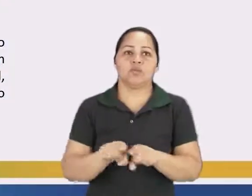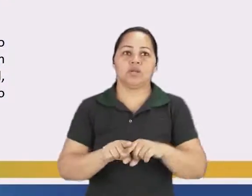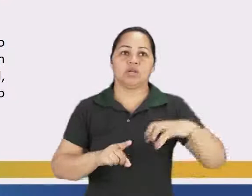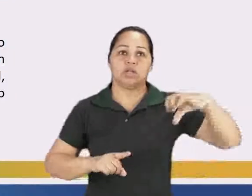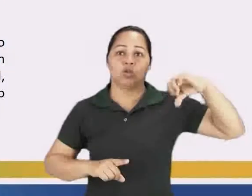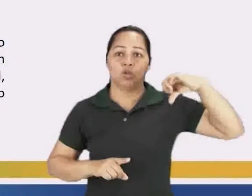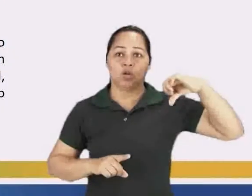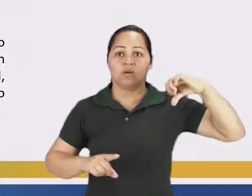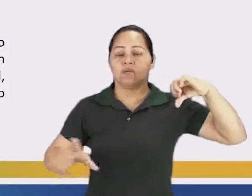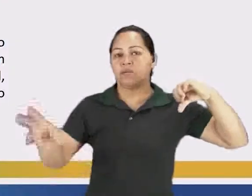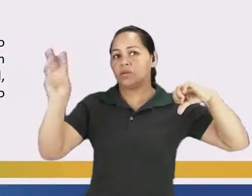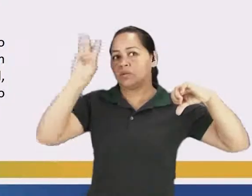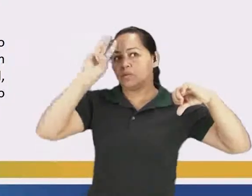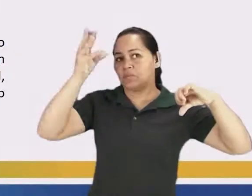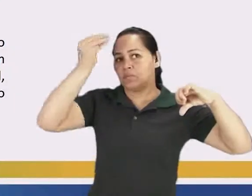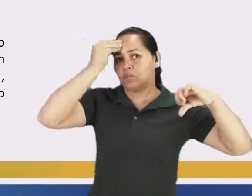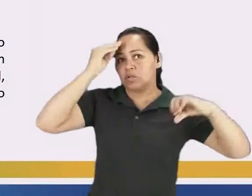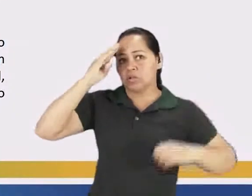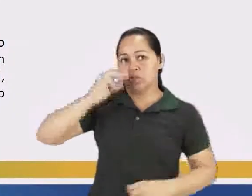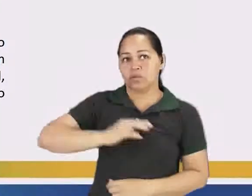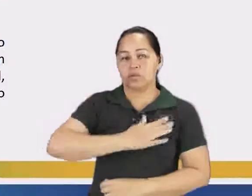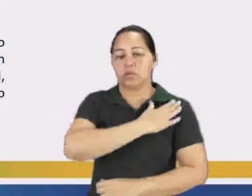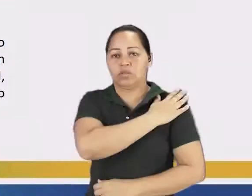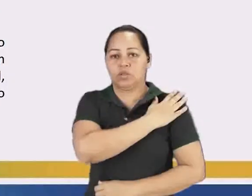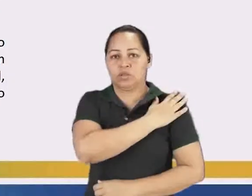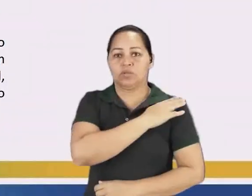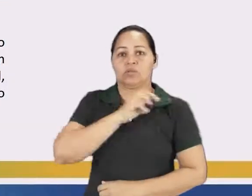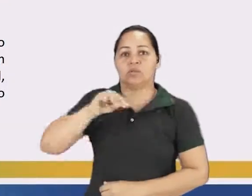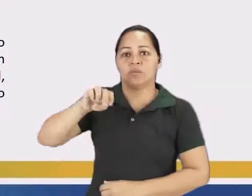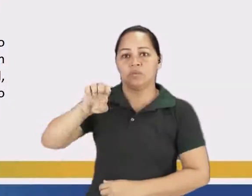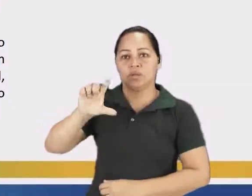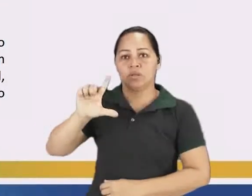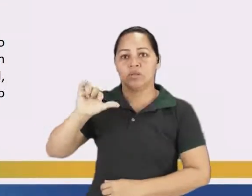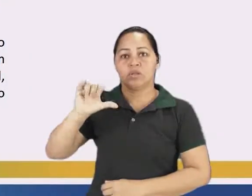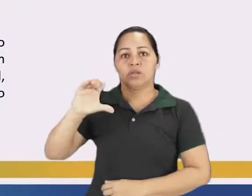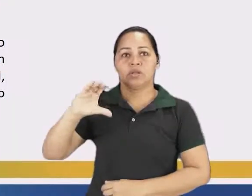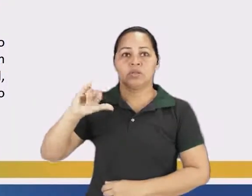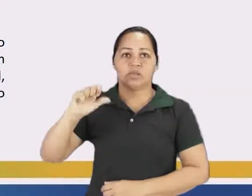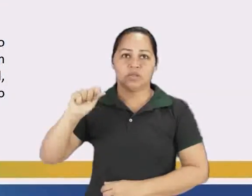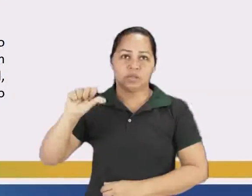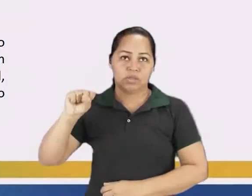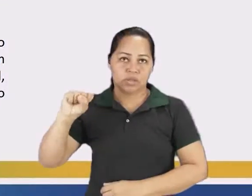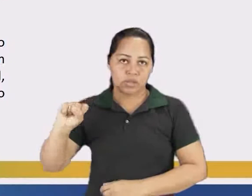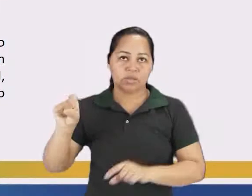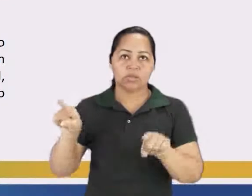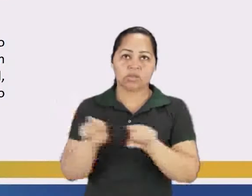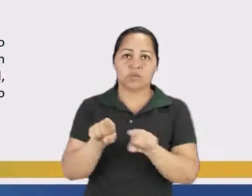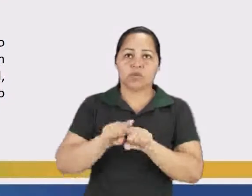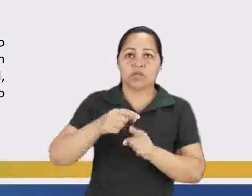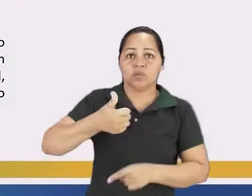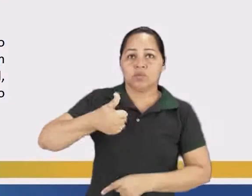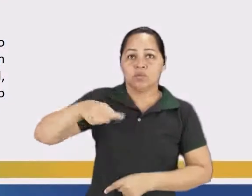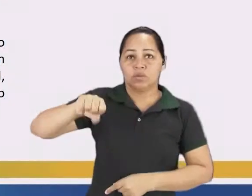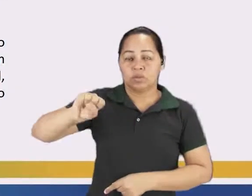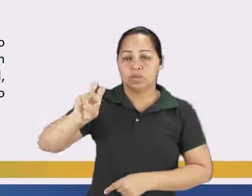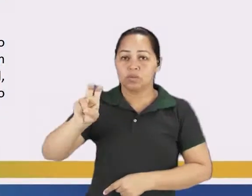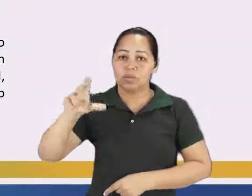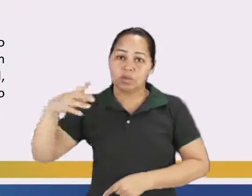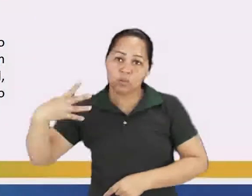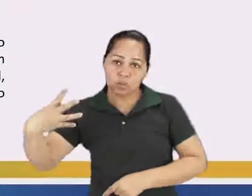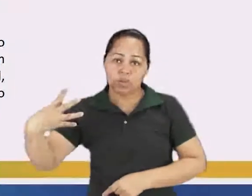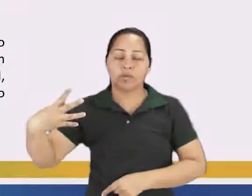de um sargento de milícias, de Manuel Antônio de Almeida, que é o romance pitoresco do